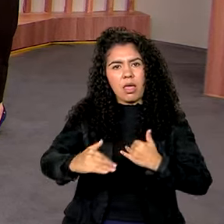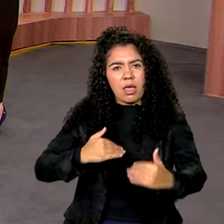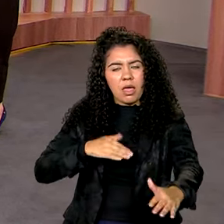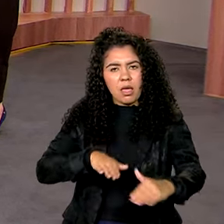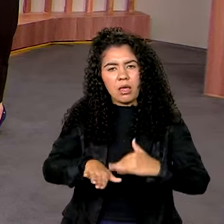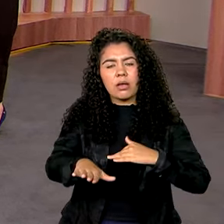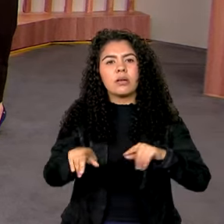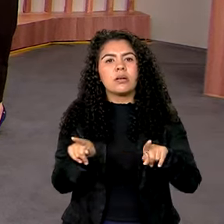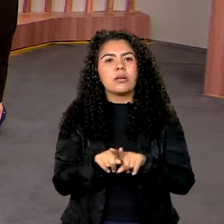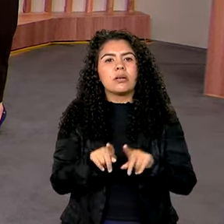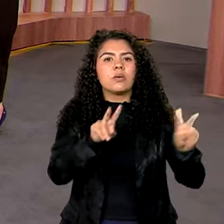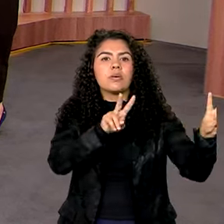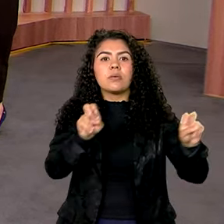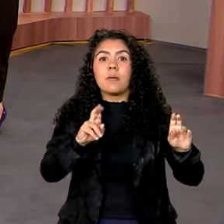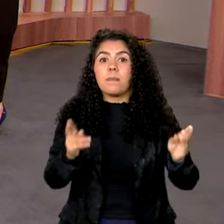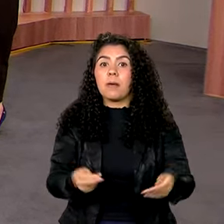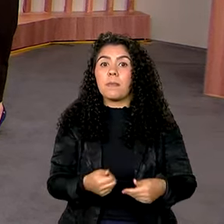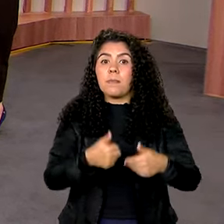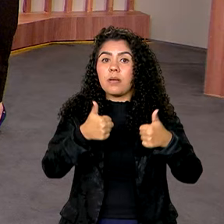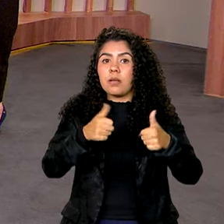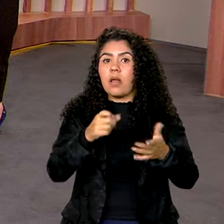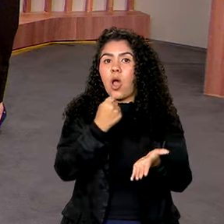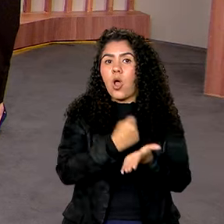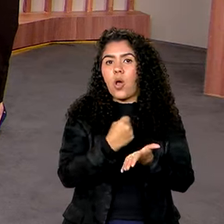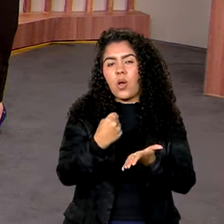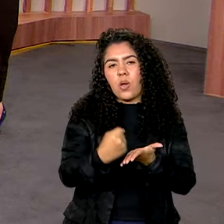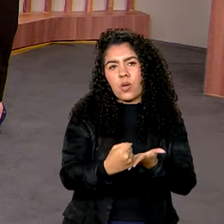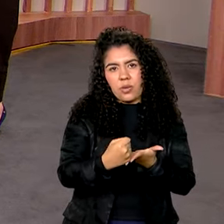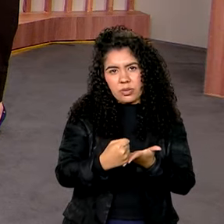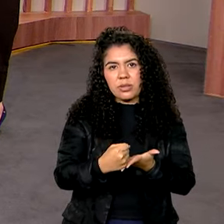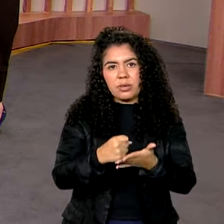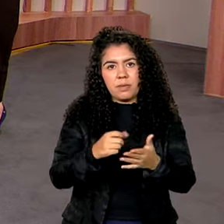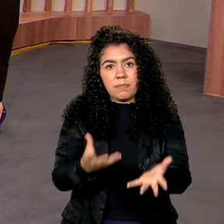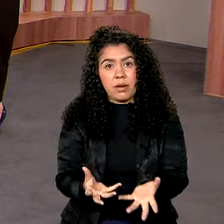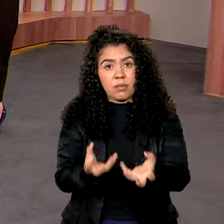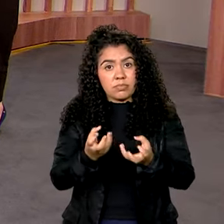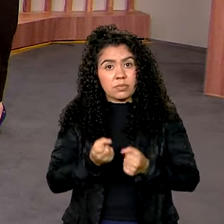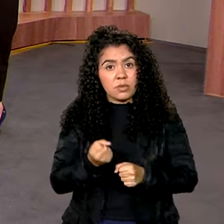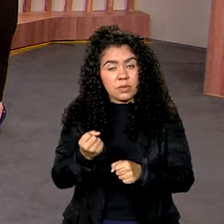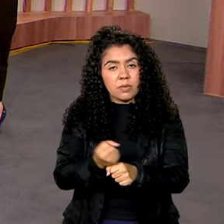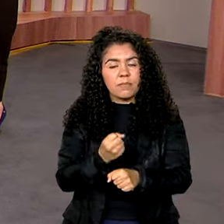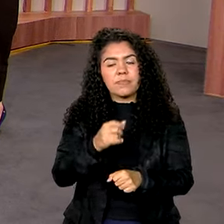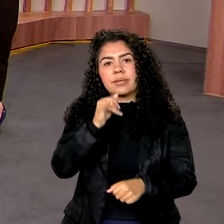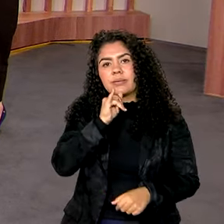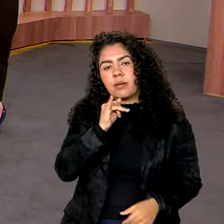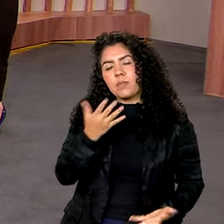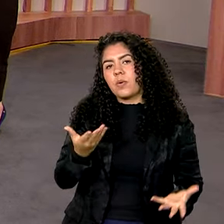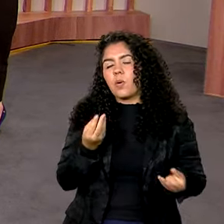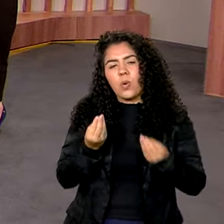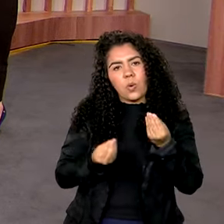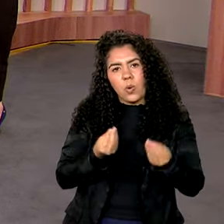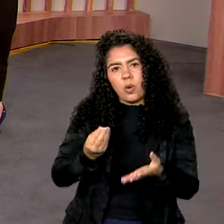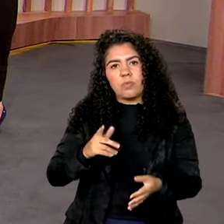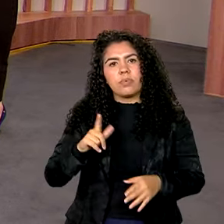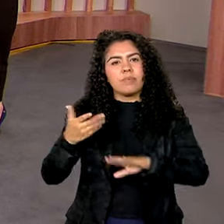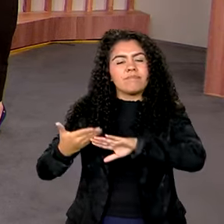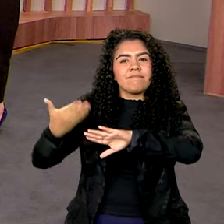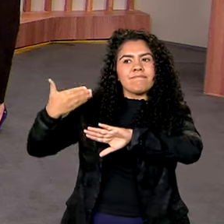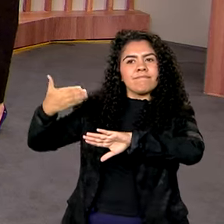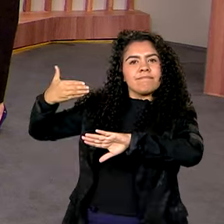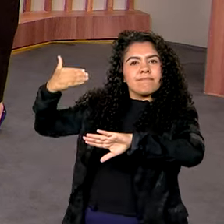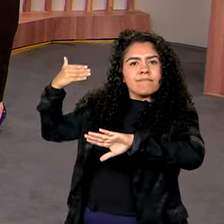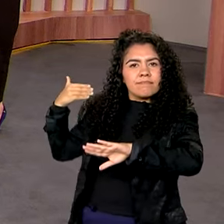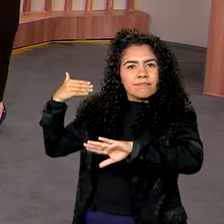que ele trouxe foi a otimização de contratos das concessões dessas rodovias. O acontece? O governo, governos passados